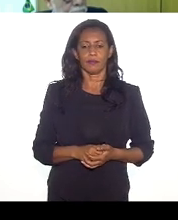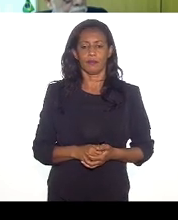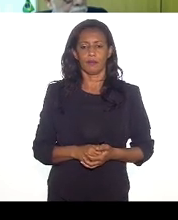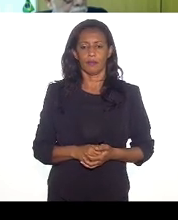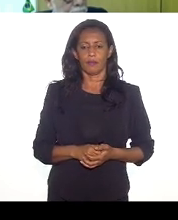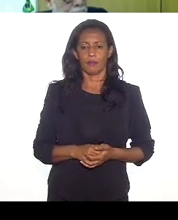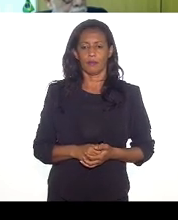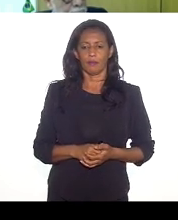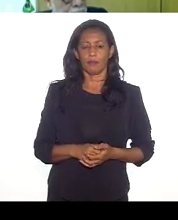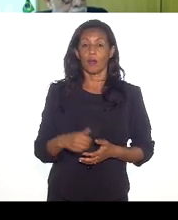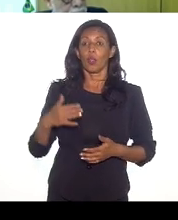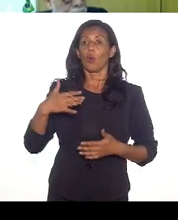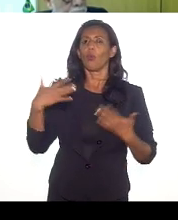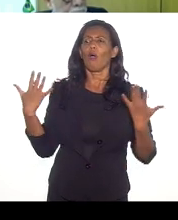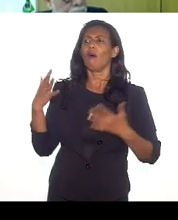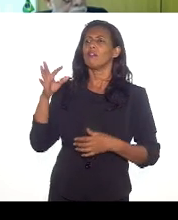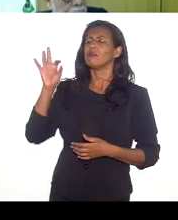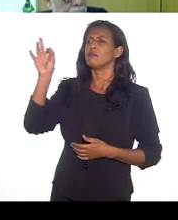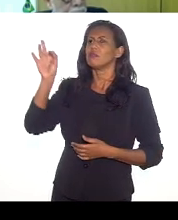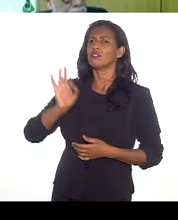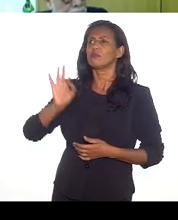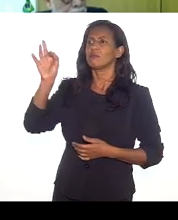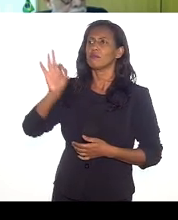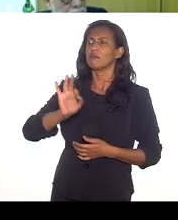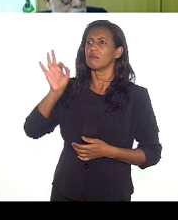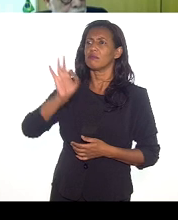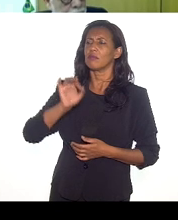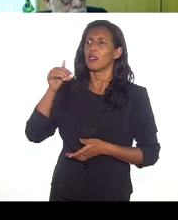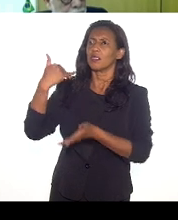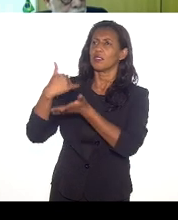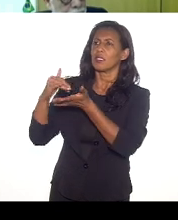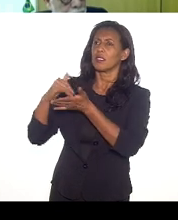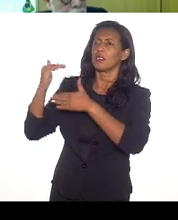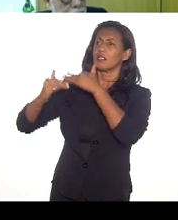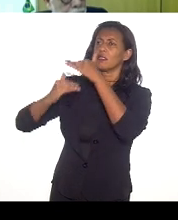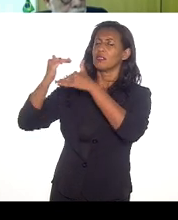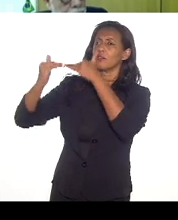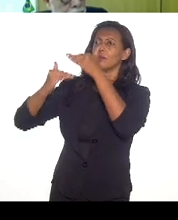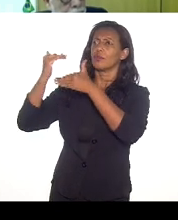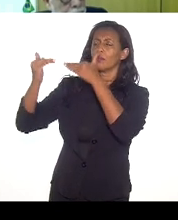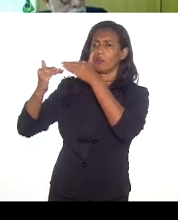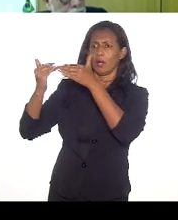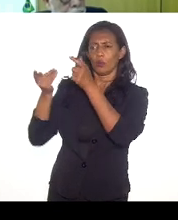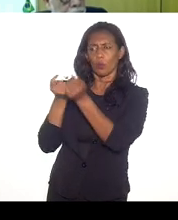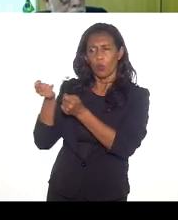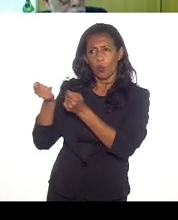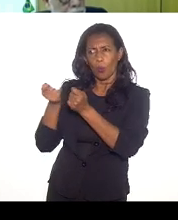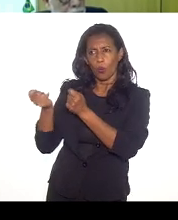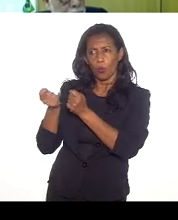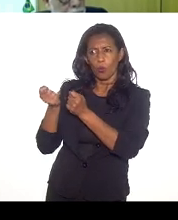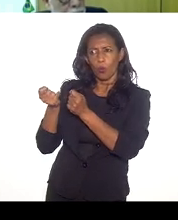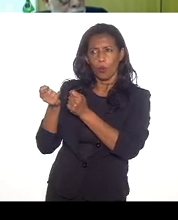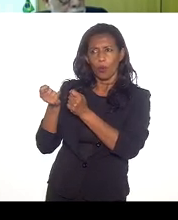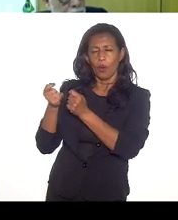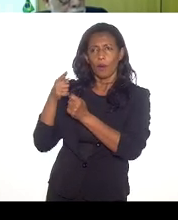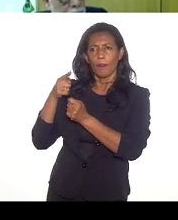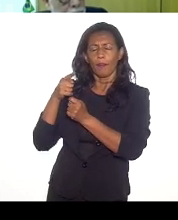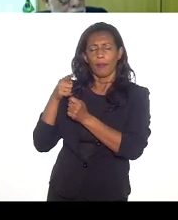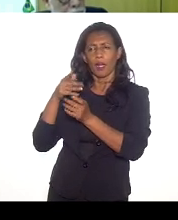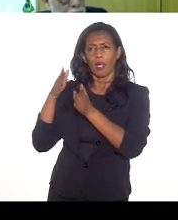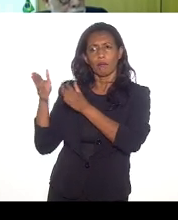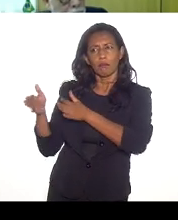Quais os percentuais a Secretaria de Desenvolvimento Econômico projeta para a geração de